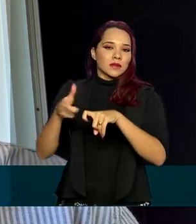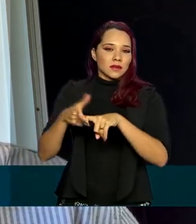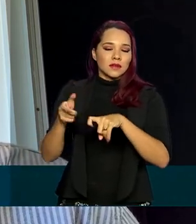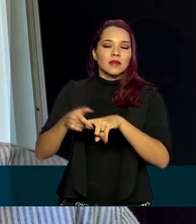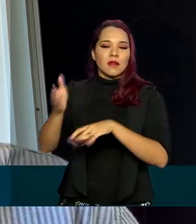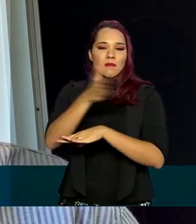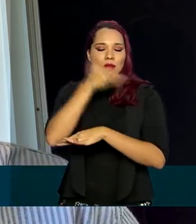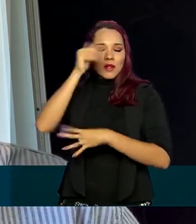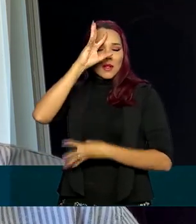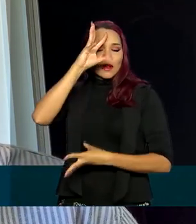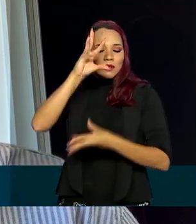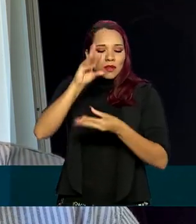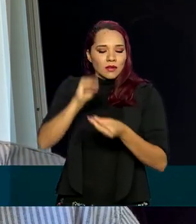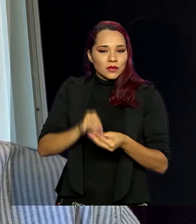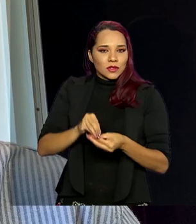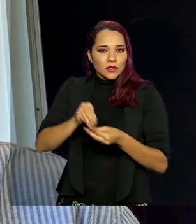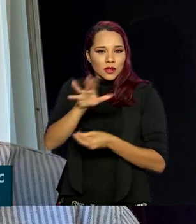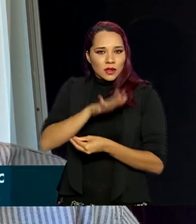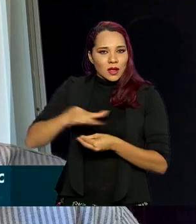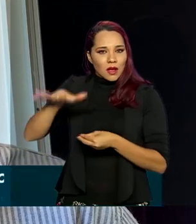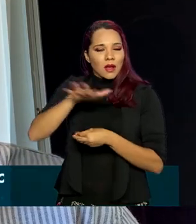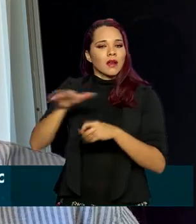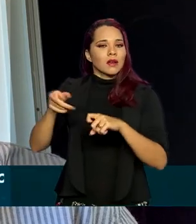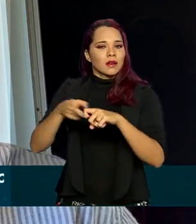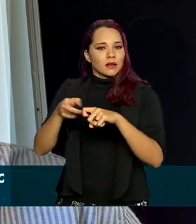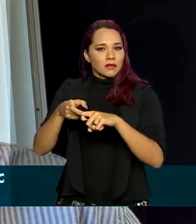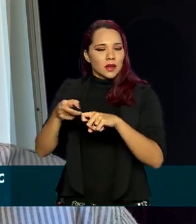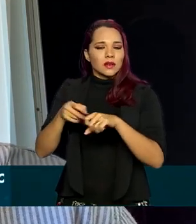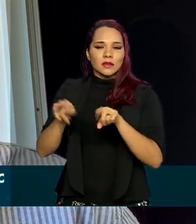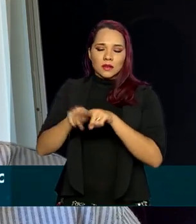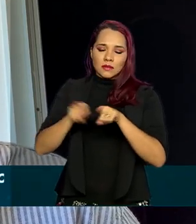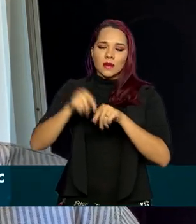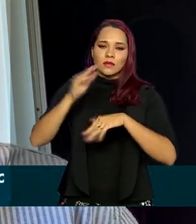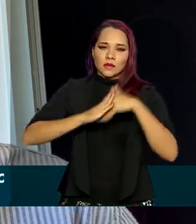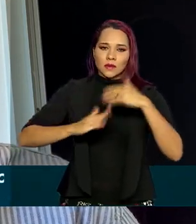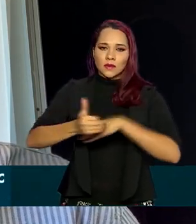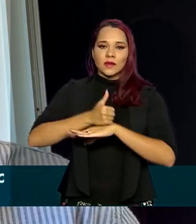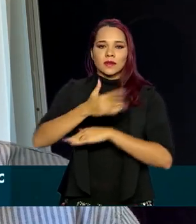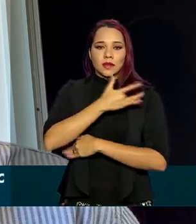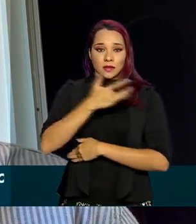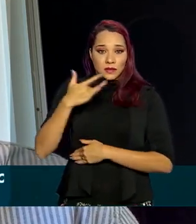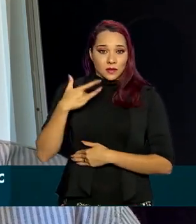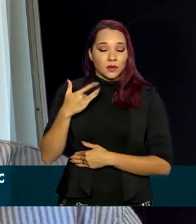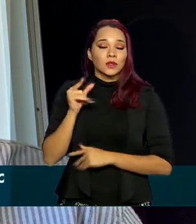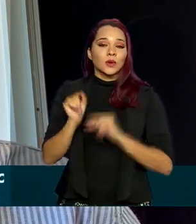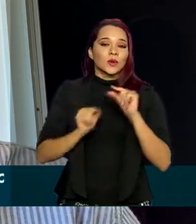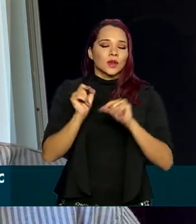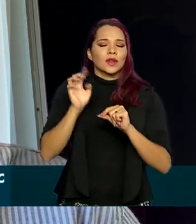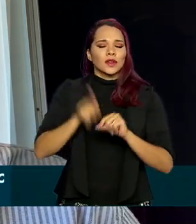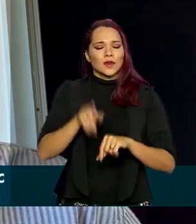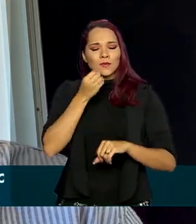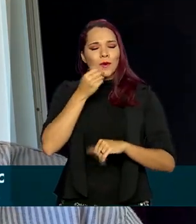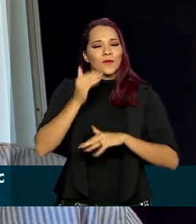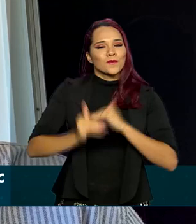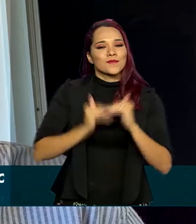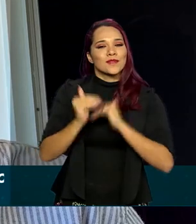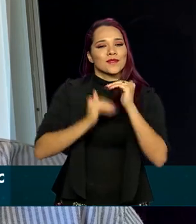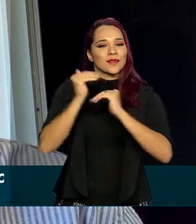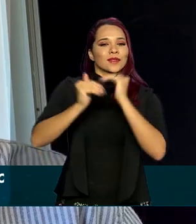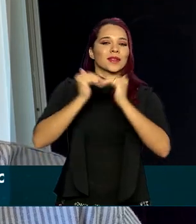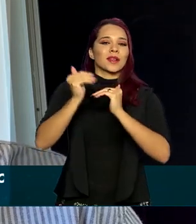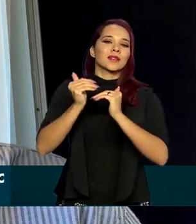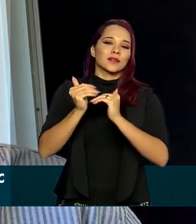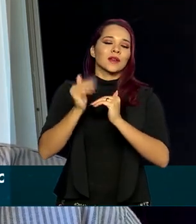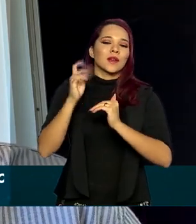compreendida na classe médica e nos profissionais de saúde, o que é um grande avanço para